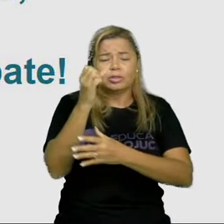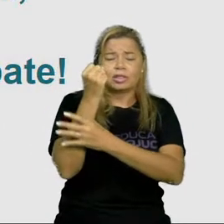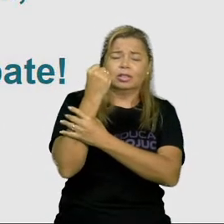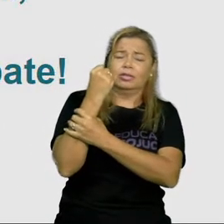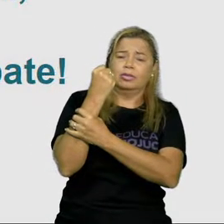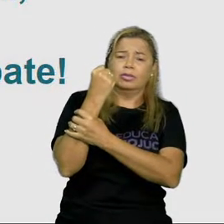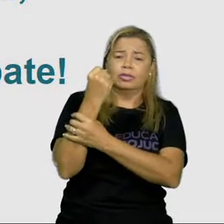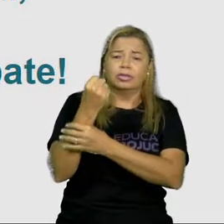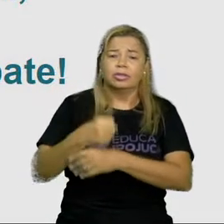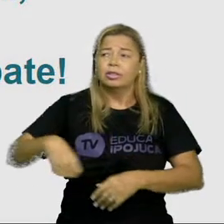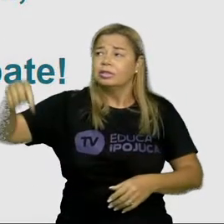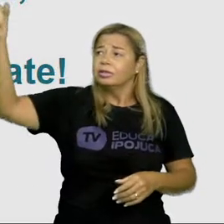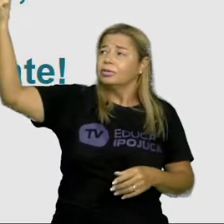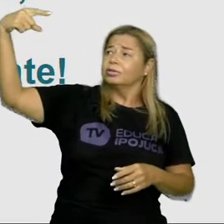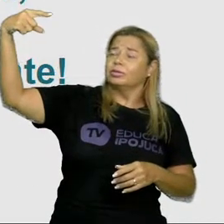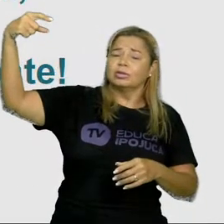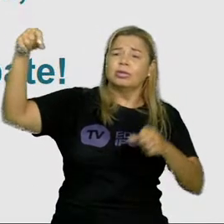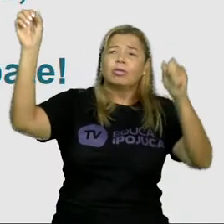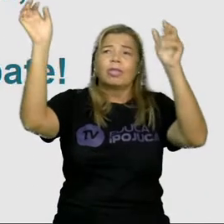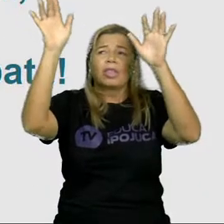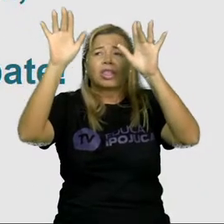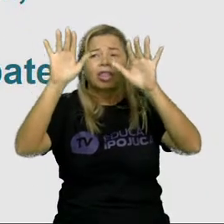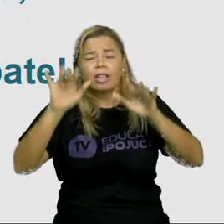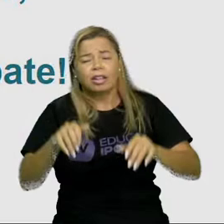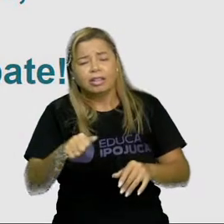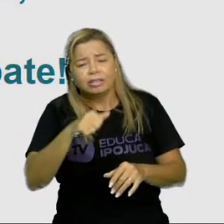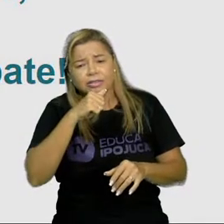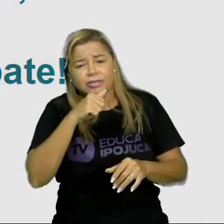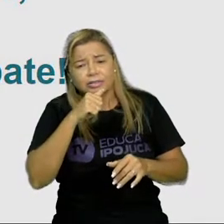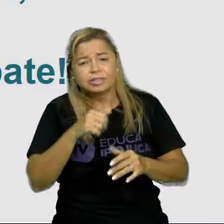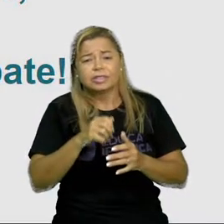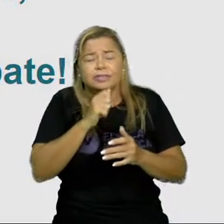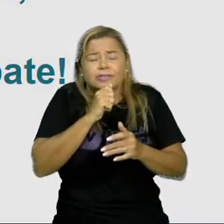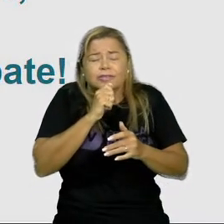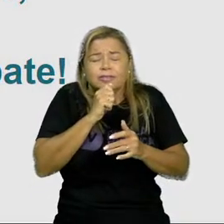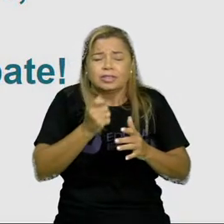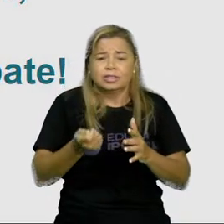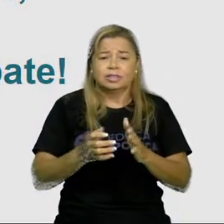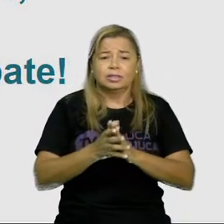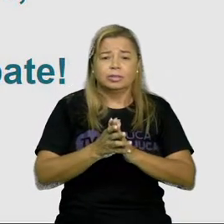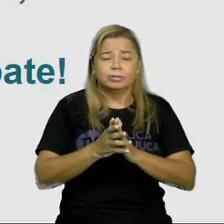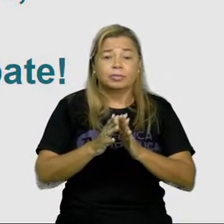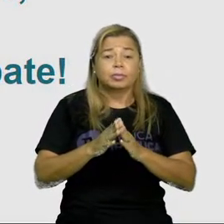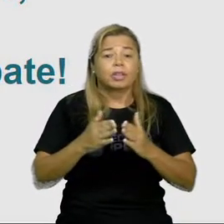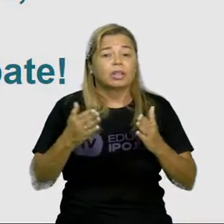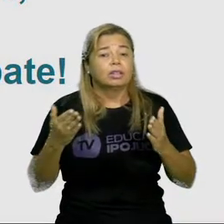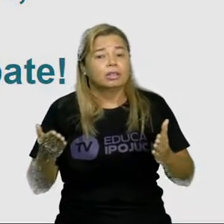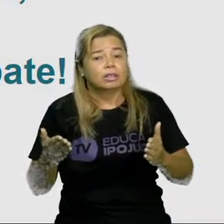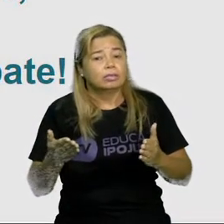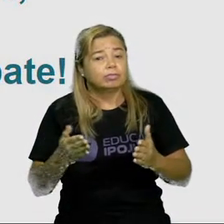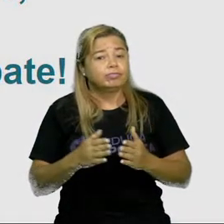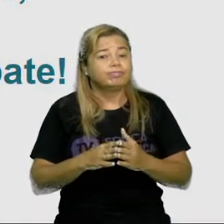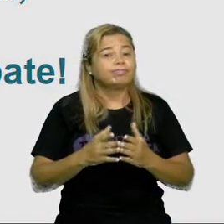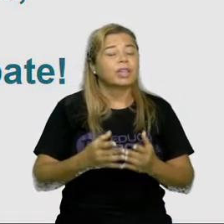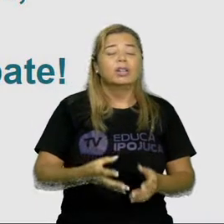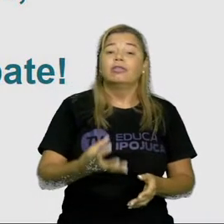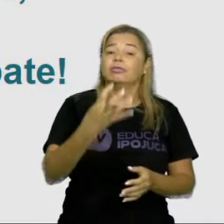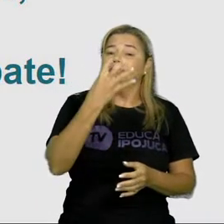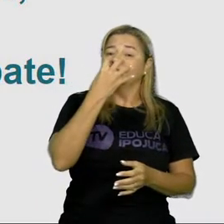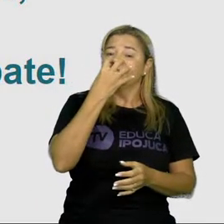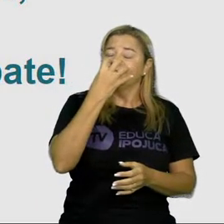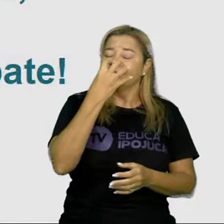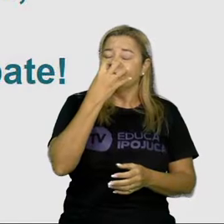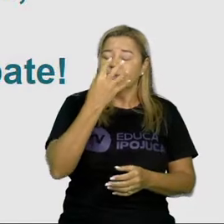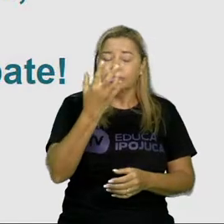que derrete a neve, desprende o meu pezinho e o cão, que ia correndo atrás de uma raposa,